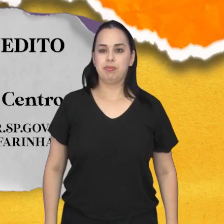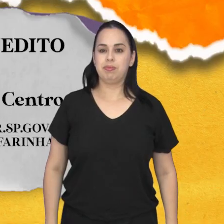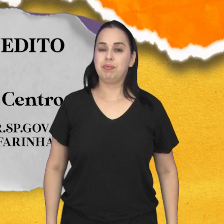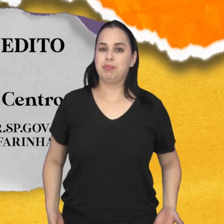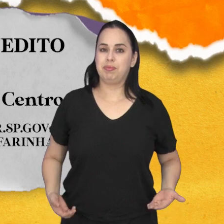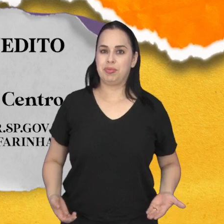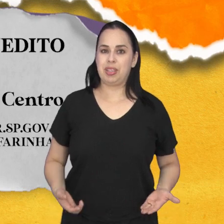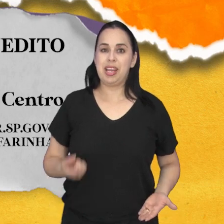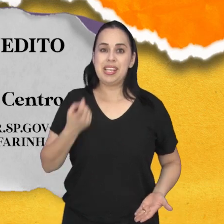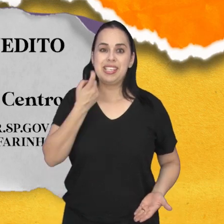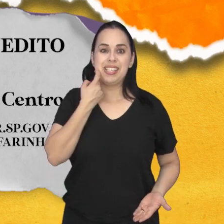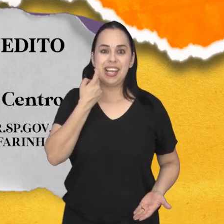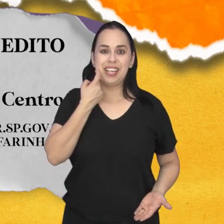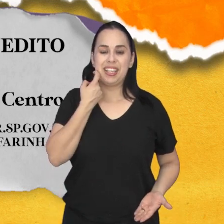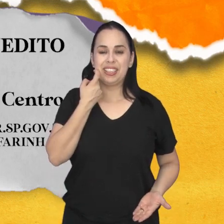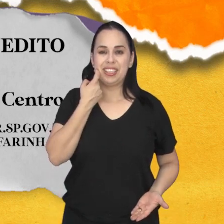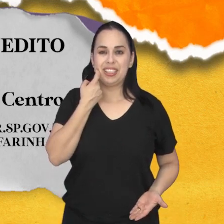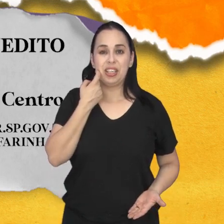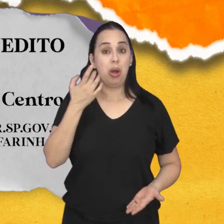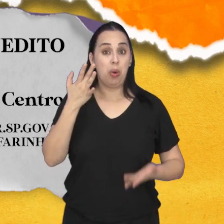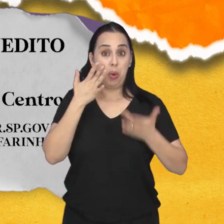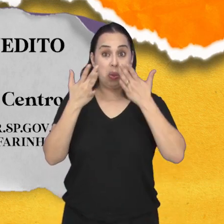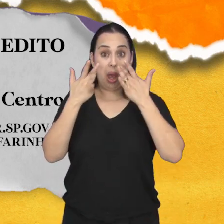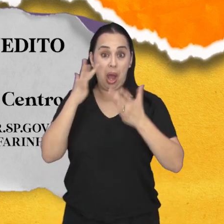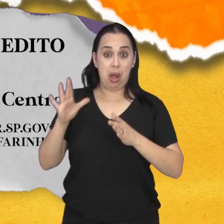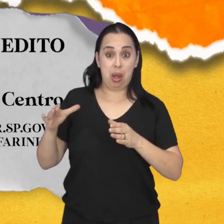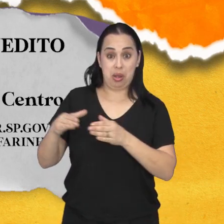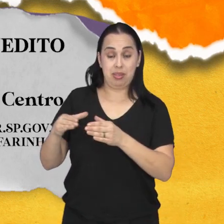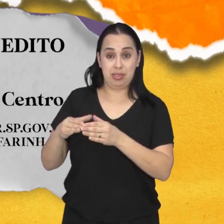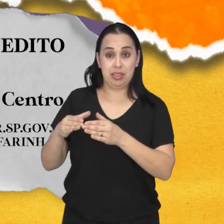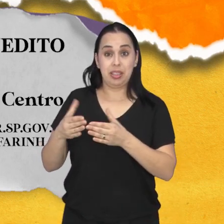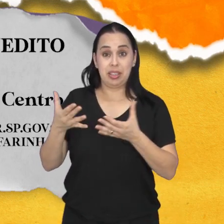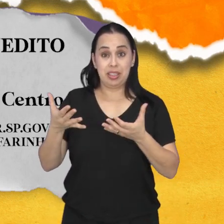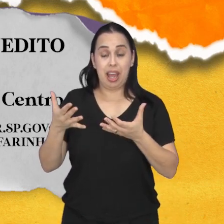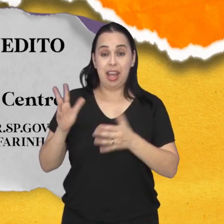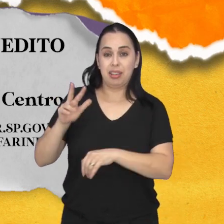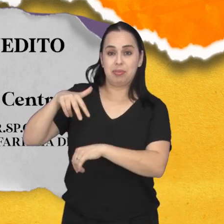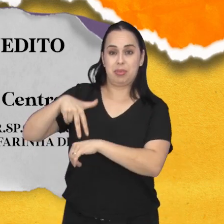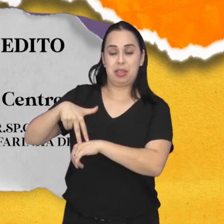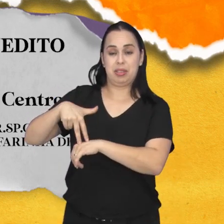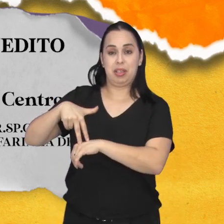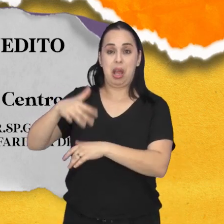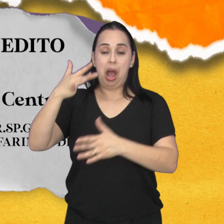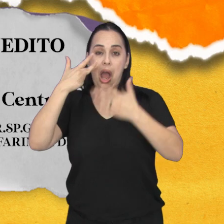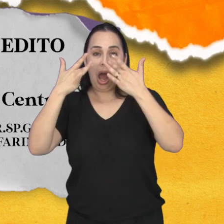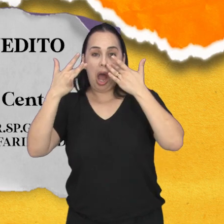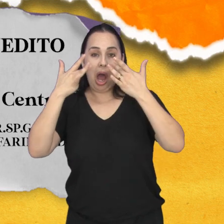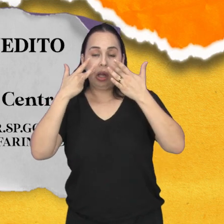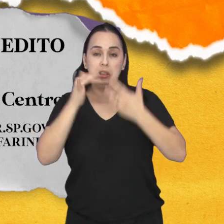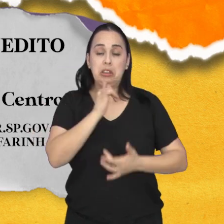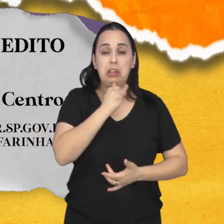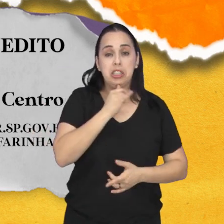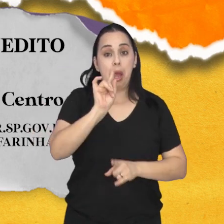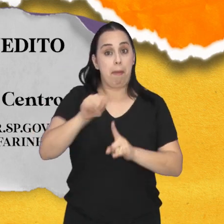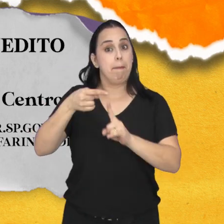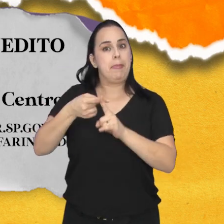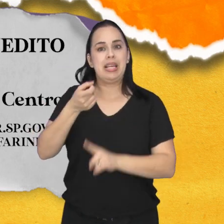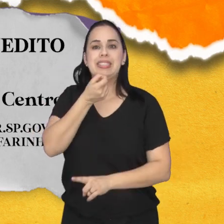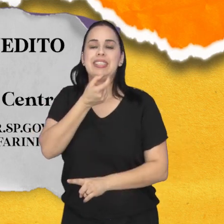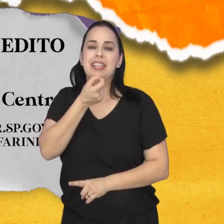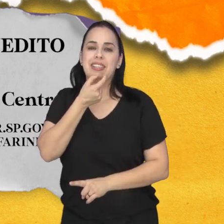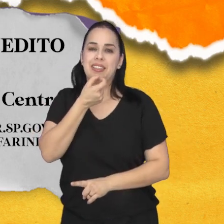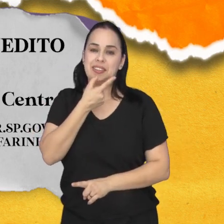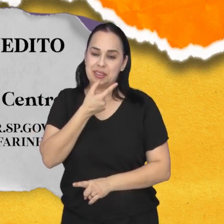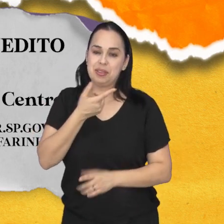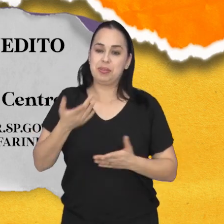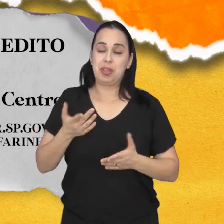Nesta sexta-feira, Companhia de Teatro Ablau Quer Falar apresenta a trágica comédia Uma História Sobre Nós no